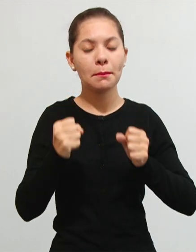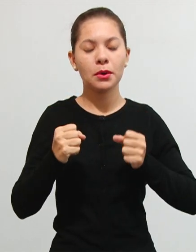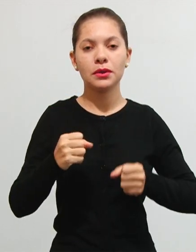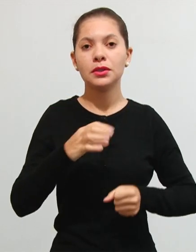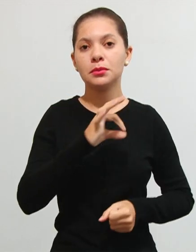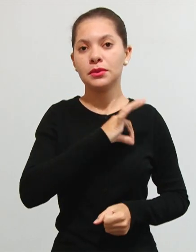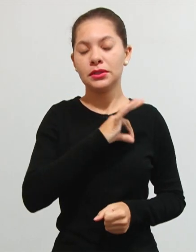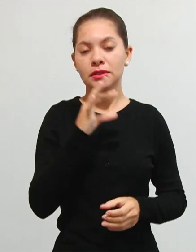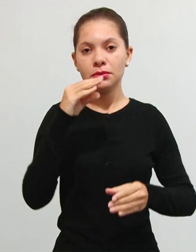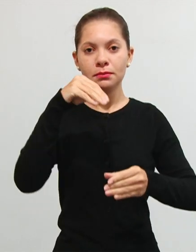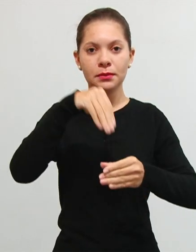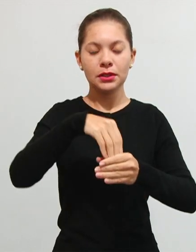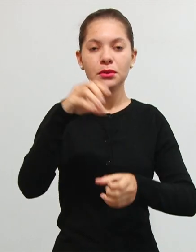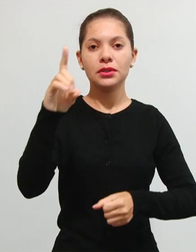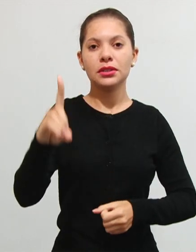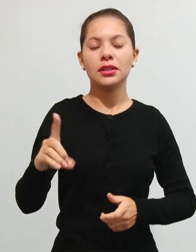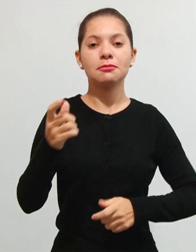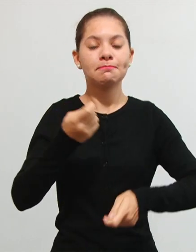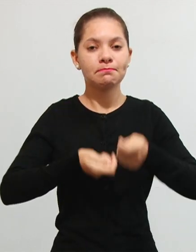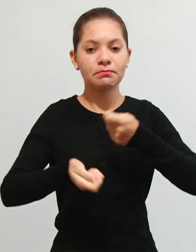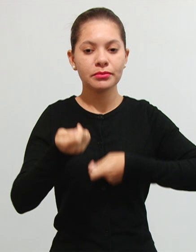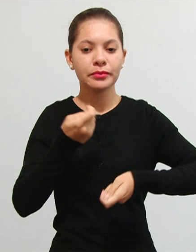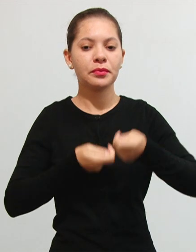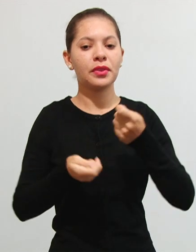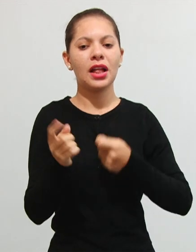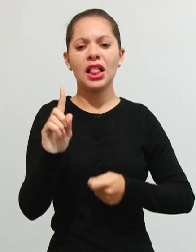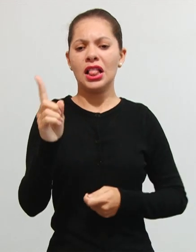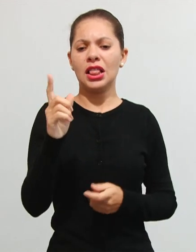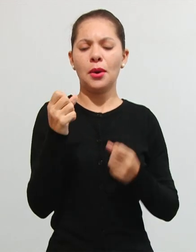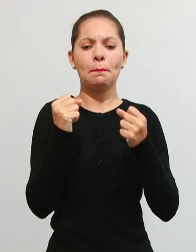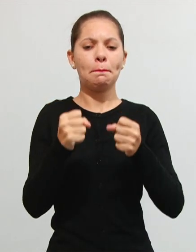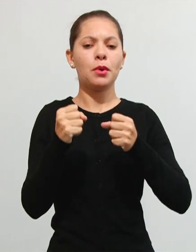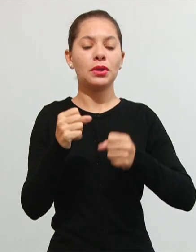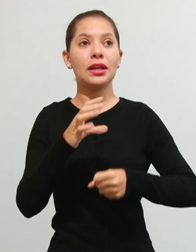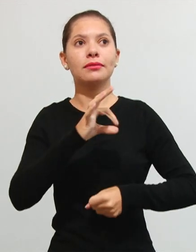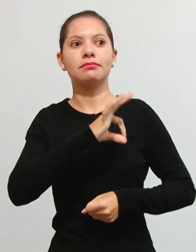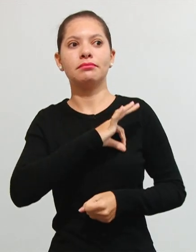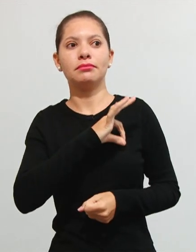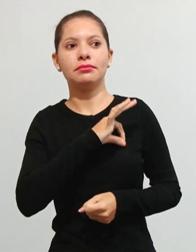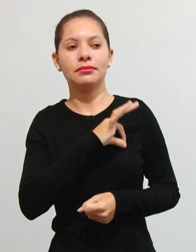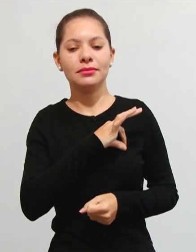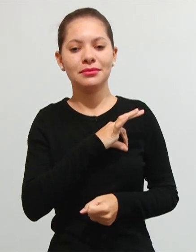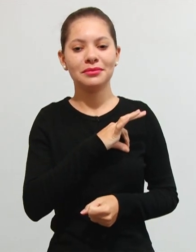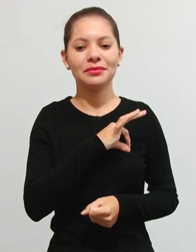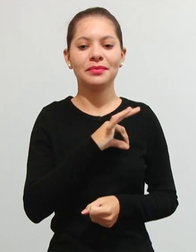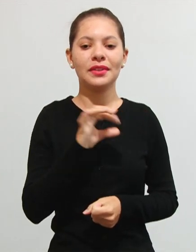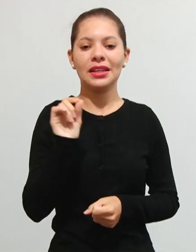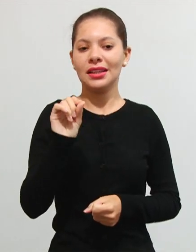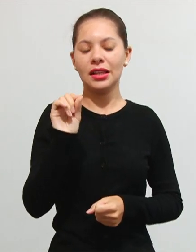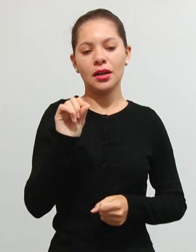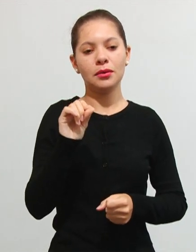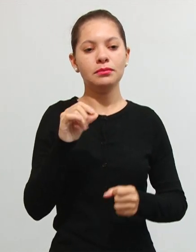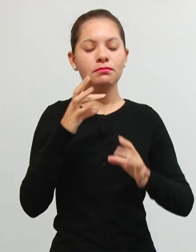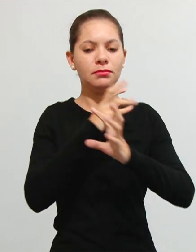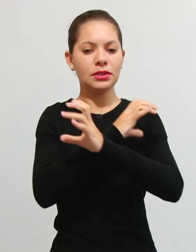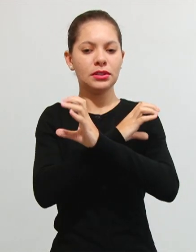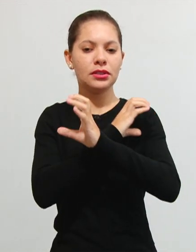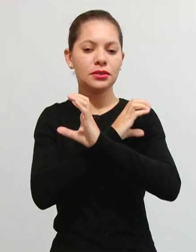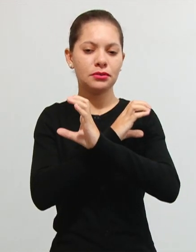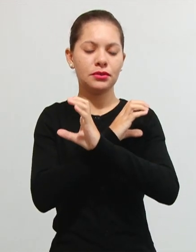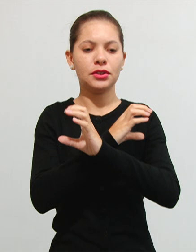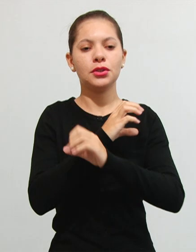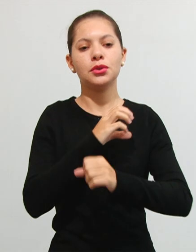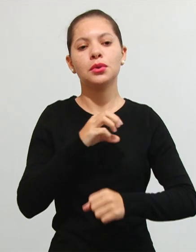dentro do direito administrativo. Não é o poder da polícia, tá? Não é polícia civil, nem polícia